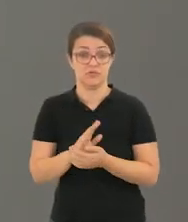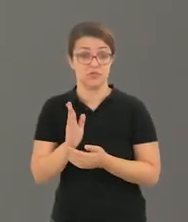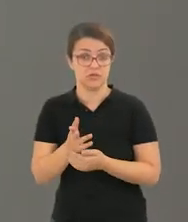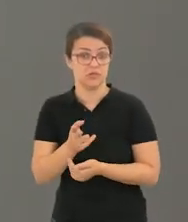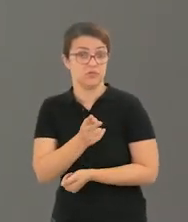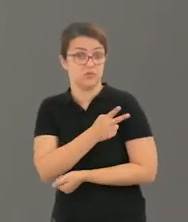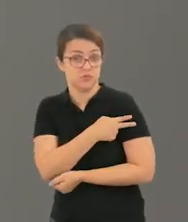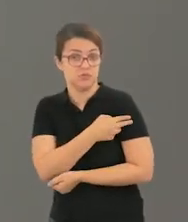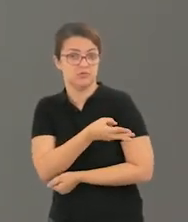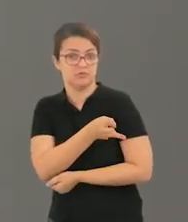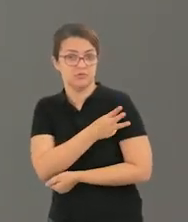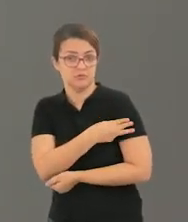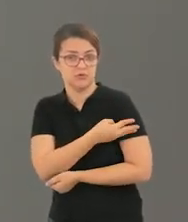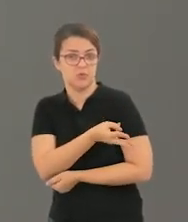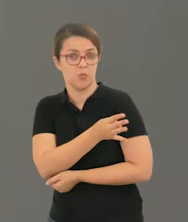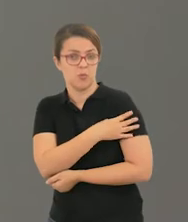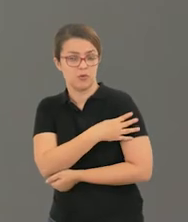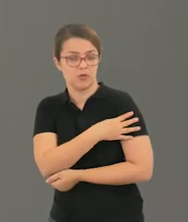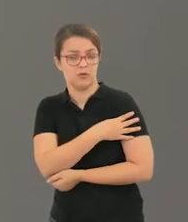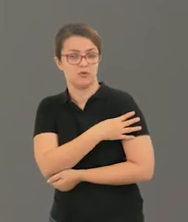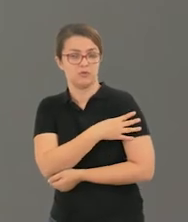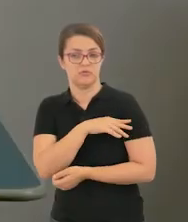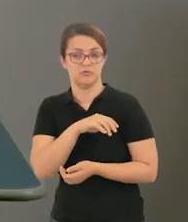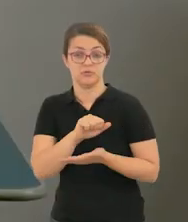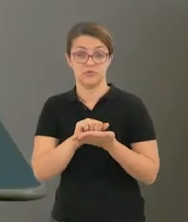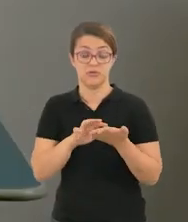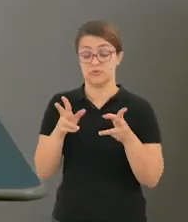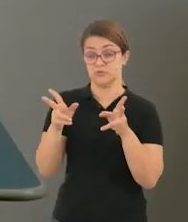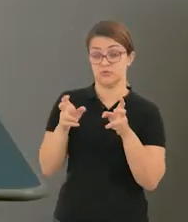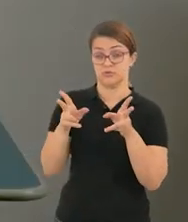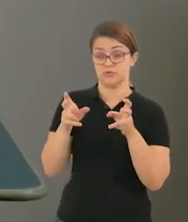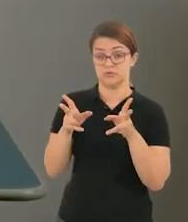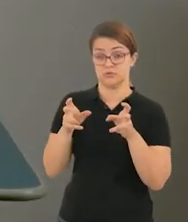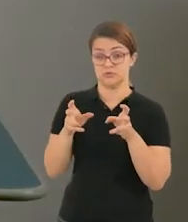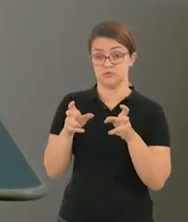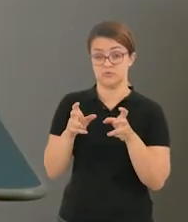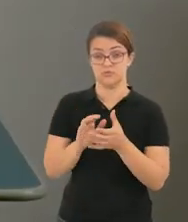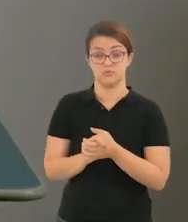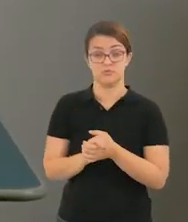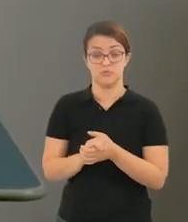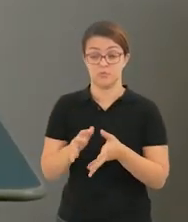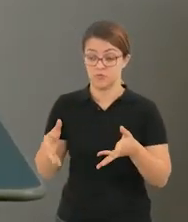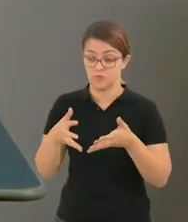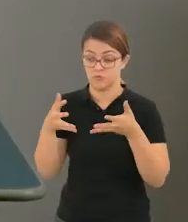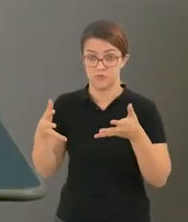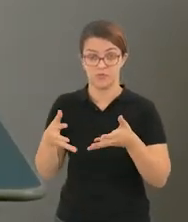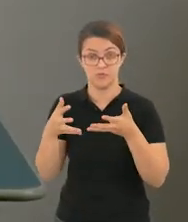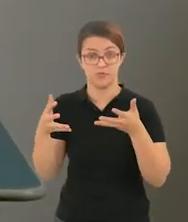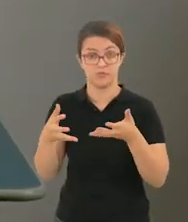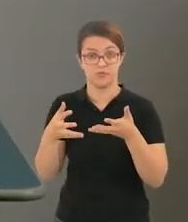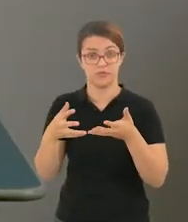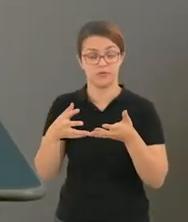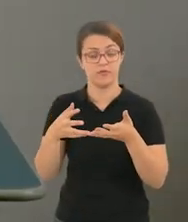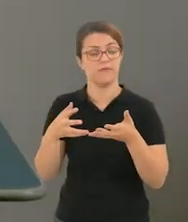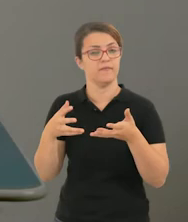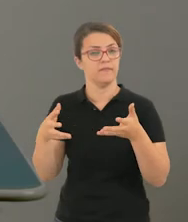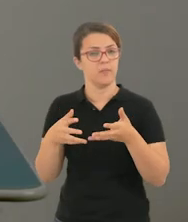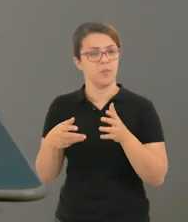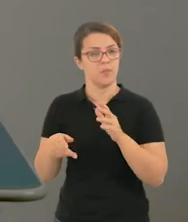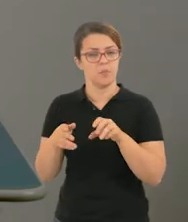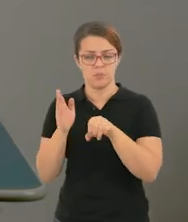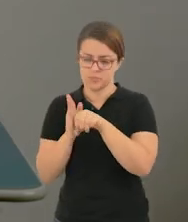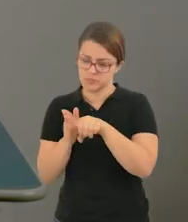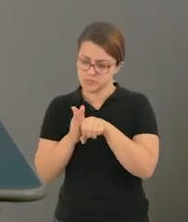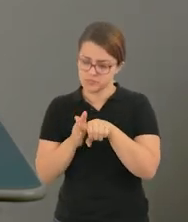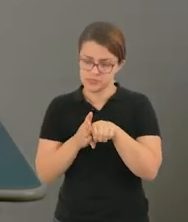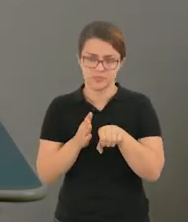vão assistir o vídeo, fazer a pronúncia corretamente e depois desenhar no seu caderno os vegetais que nós teremos lá.